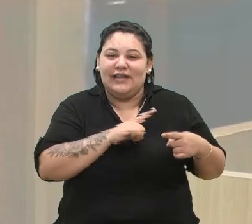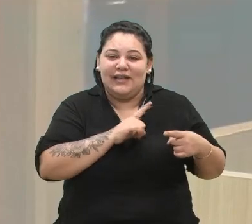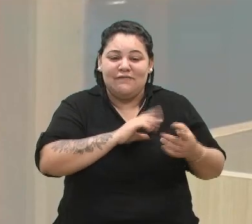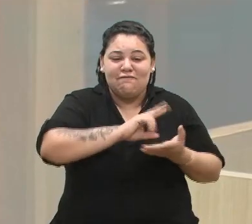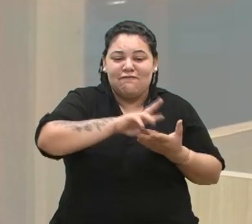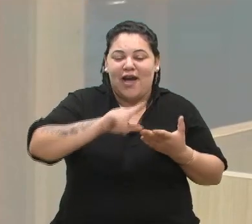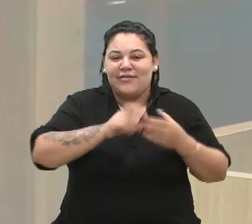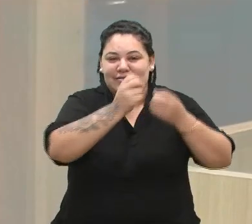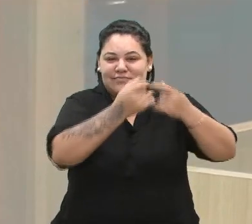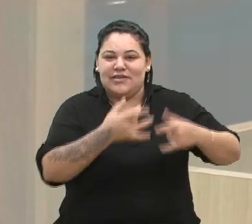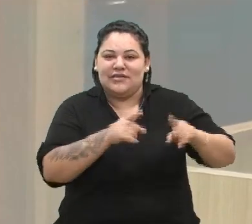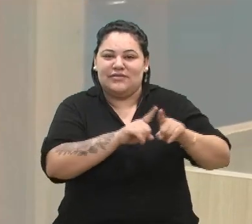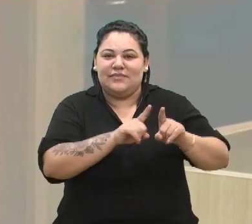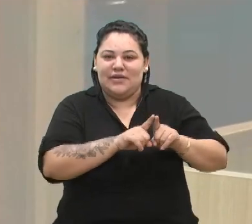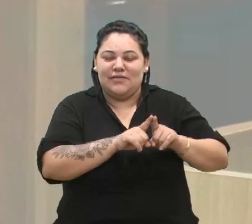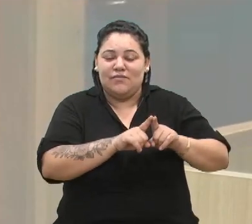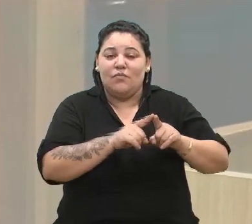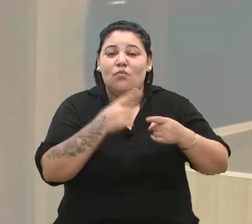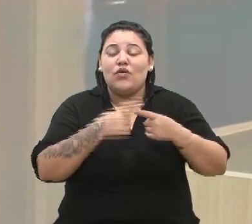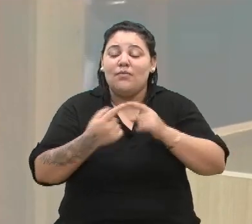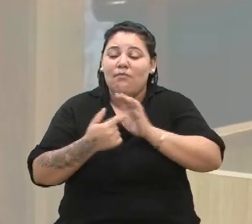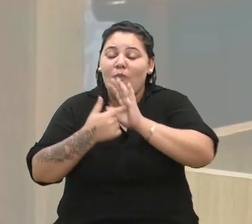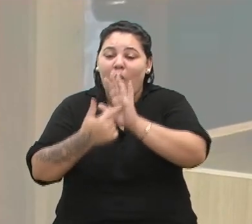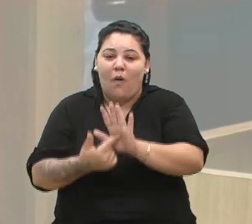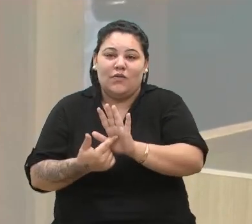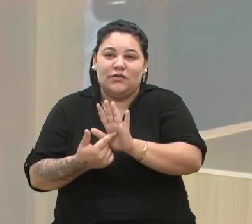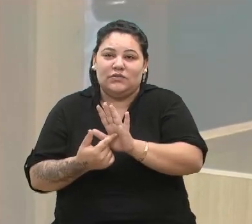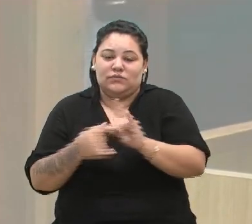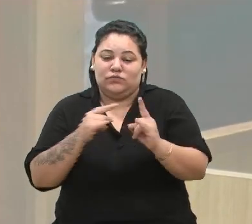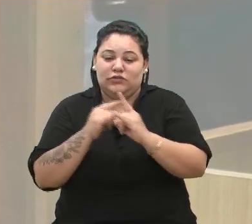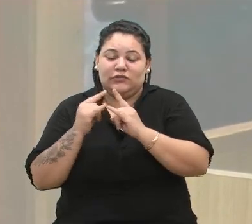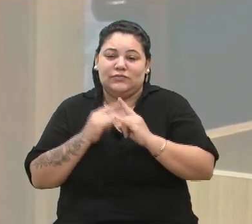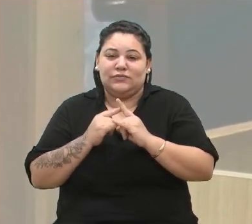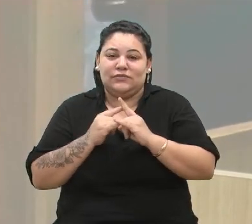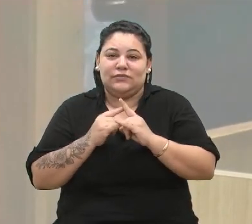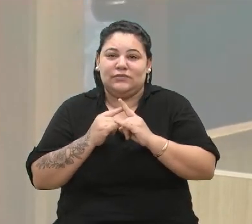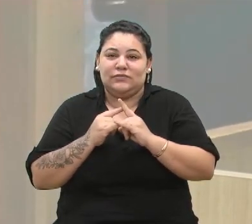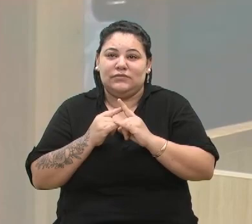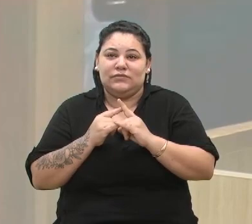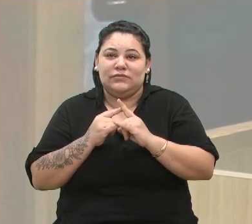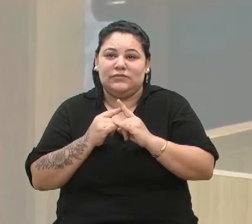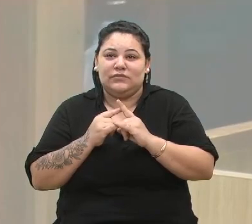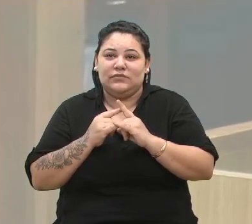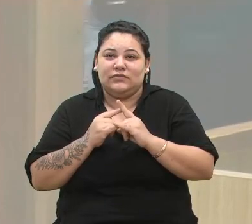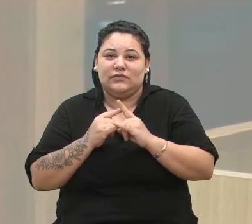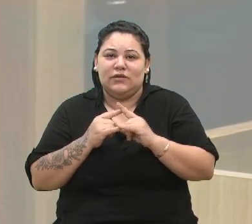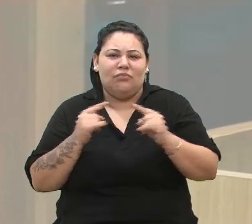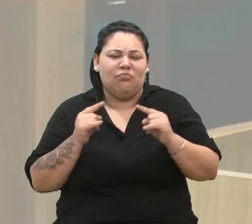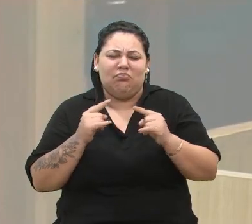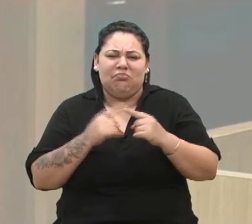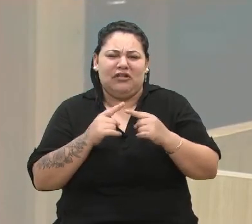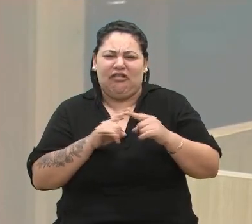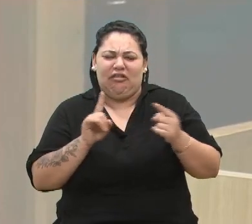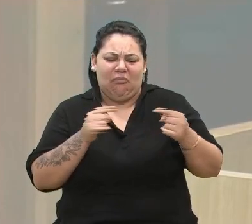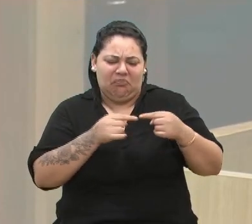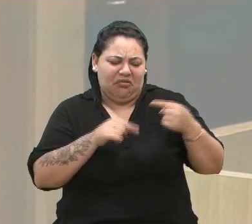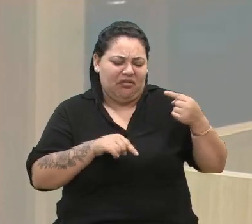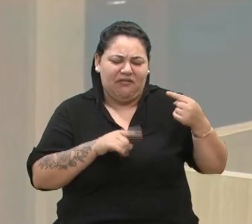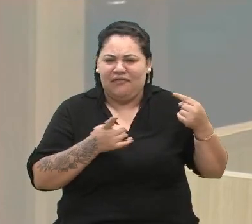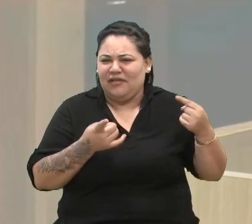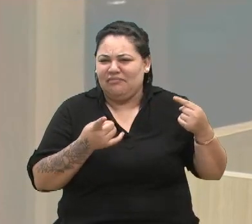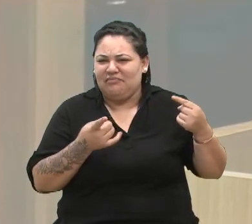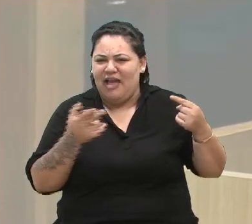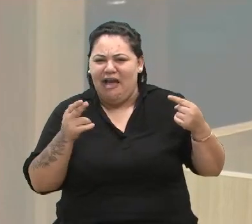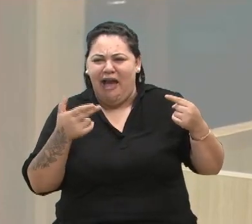disposições, alegando, inclusive, o Estatuto do Desarmamento, que não tem nada a ver com o tema desse projeto.